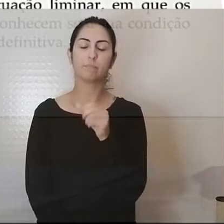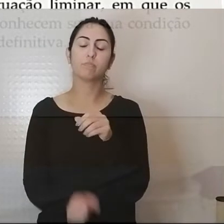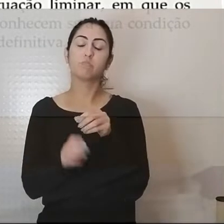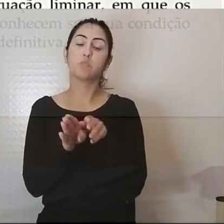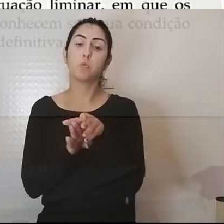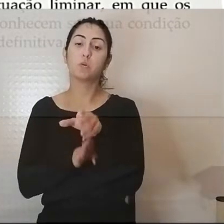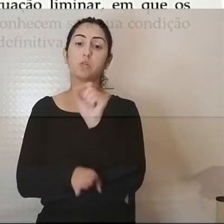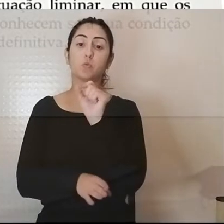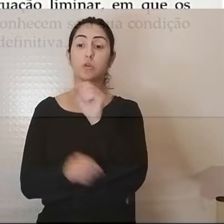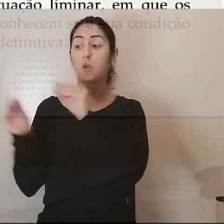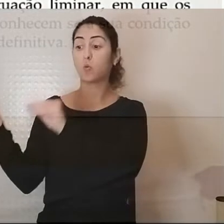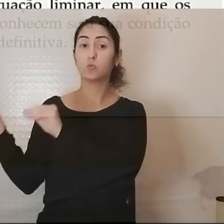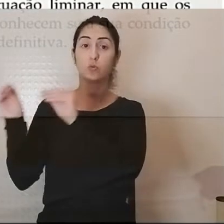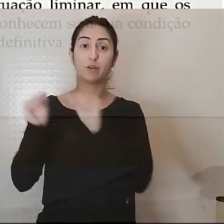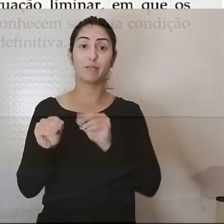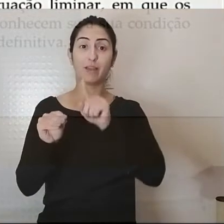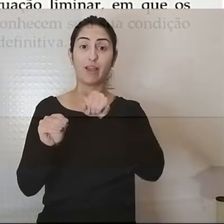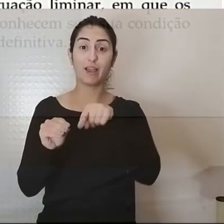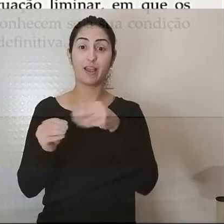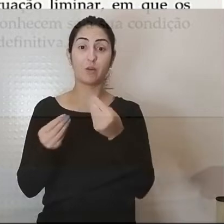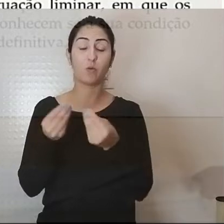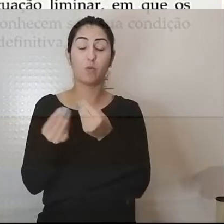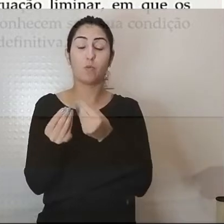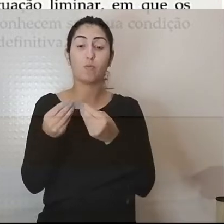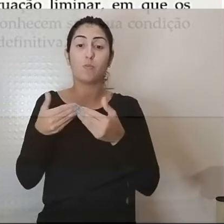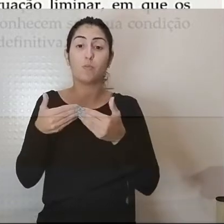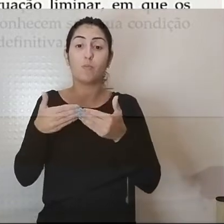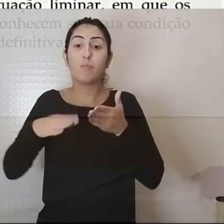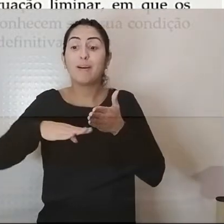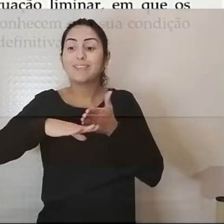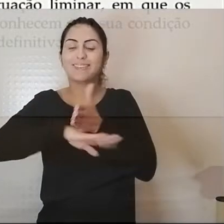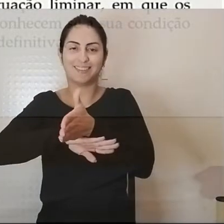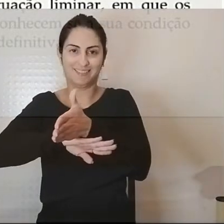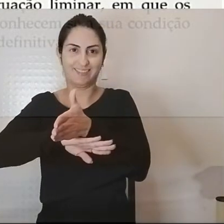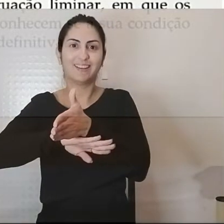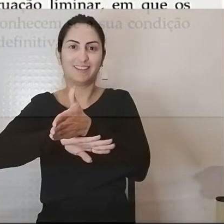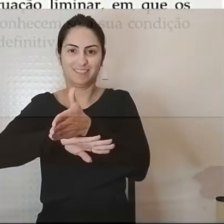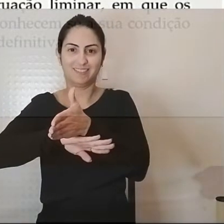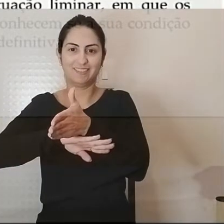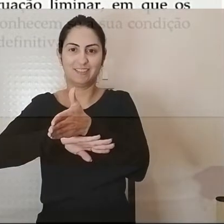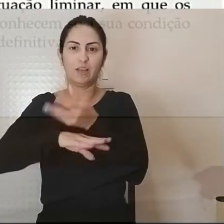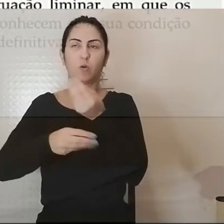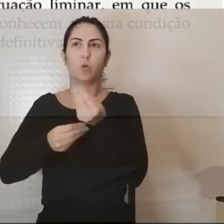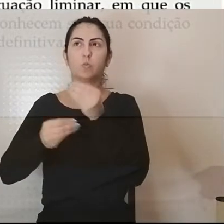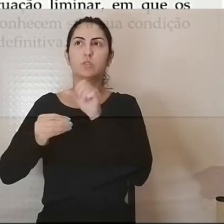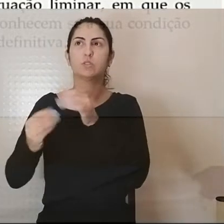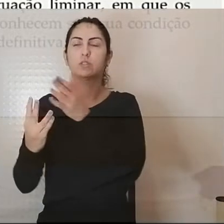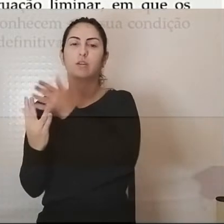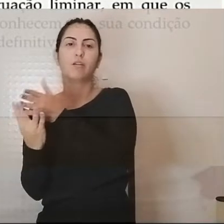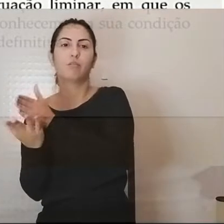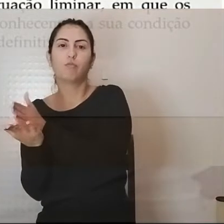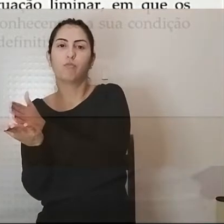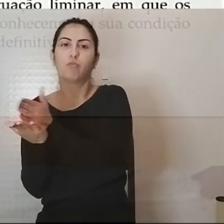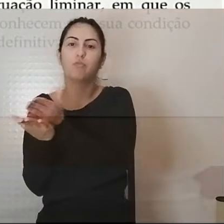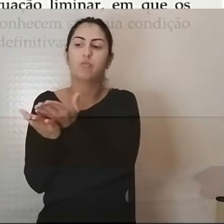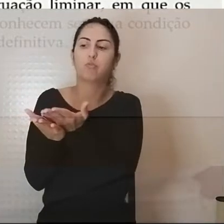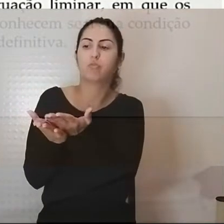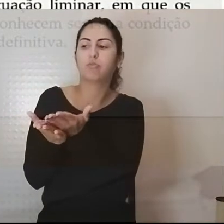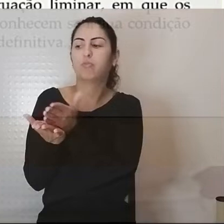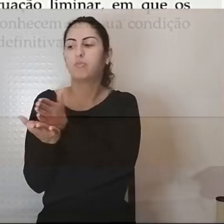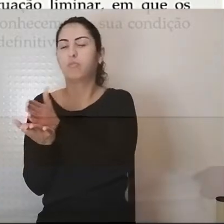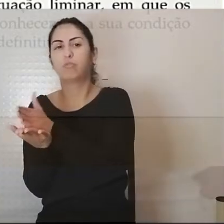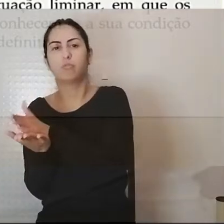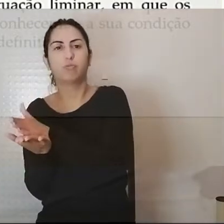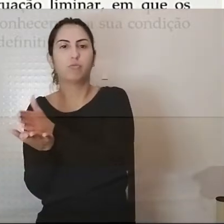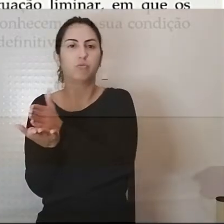representa uma entrada brutal numa situação de flutuação liminar em que